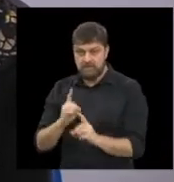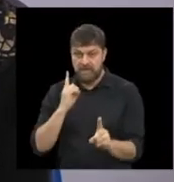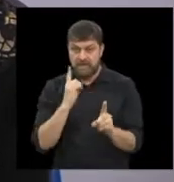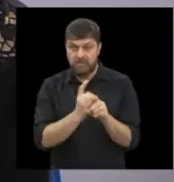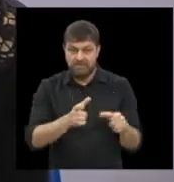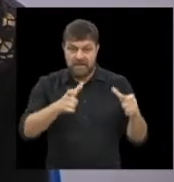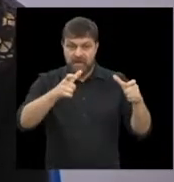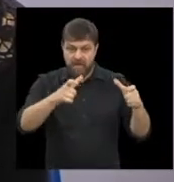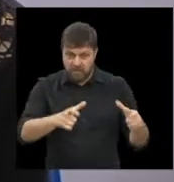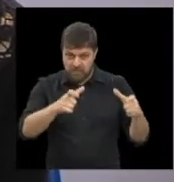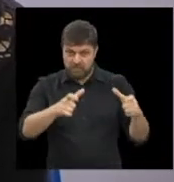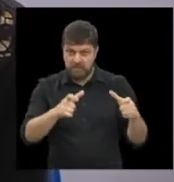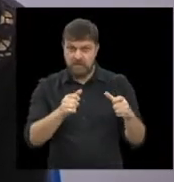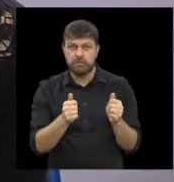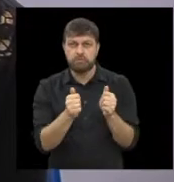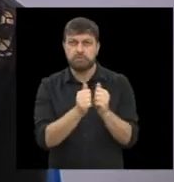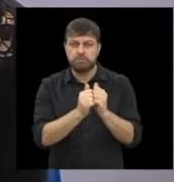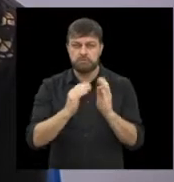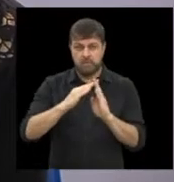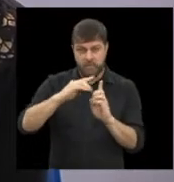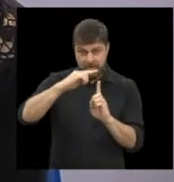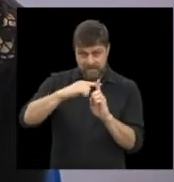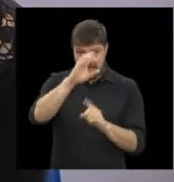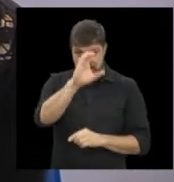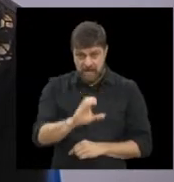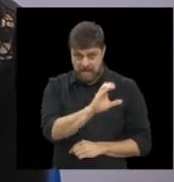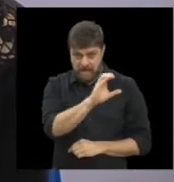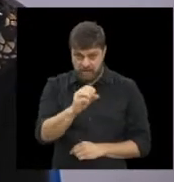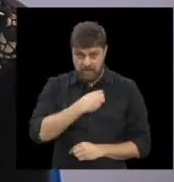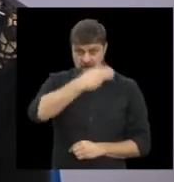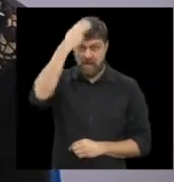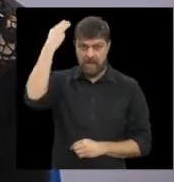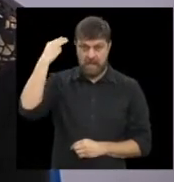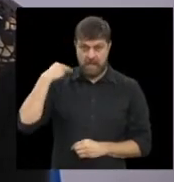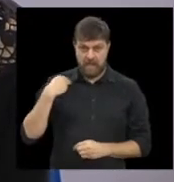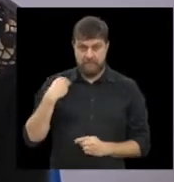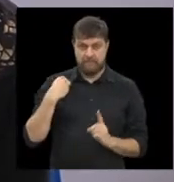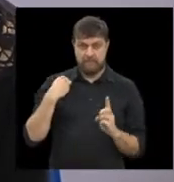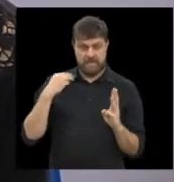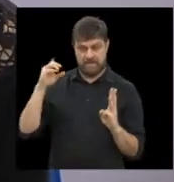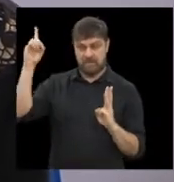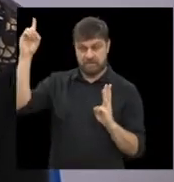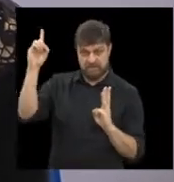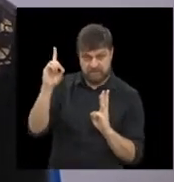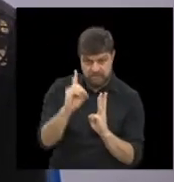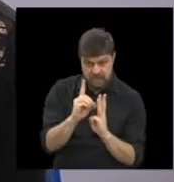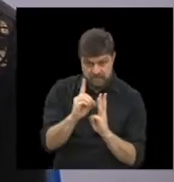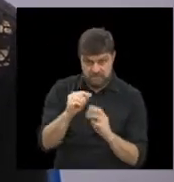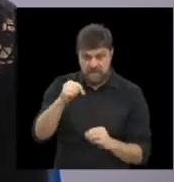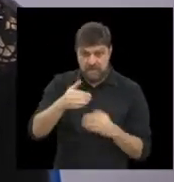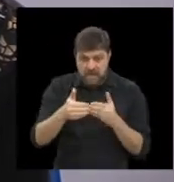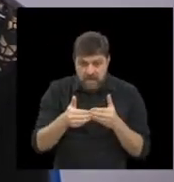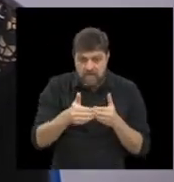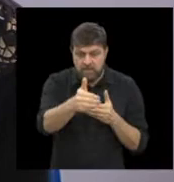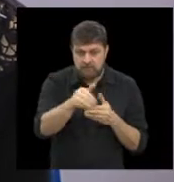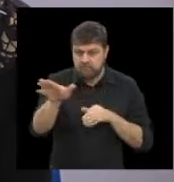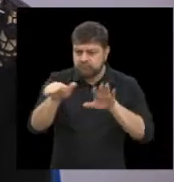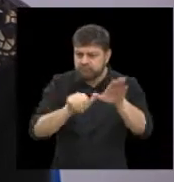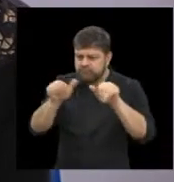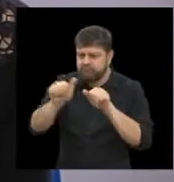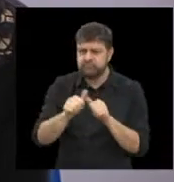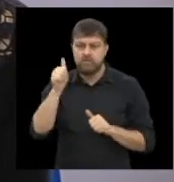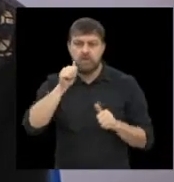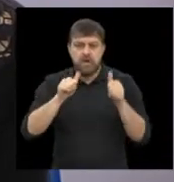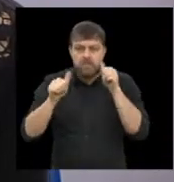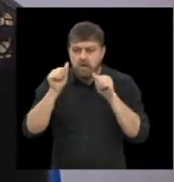um local junto à paróquia Nossa Senhora de Fátima e ali elas começaram a fazer o atendimento dessas pessoas que